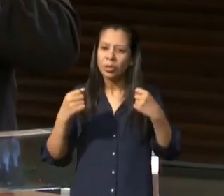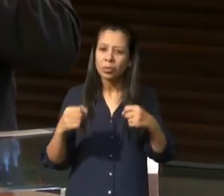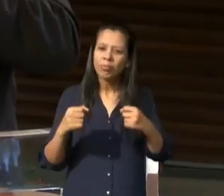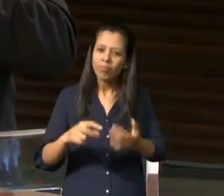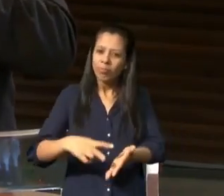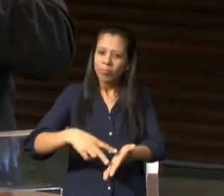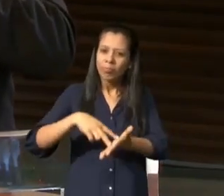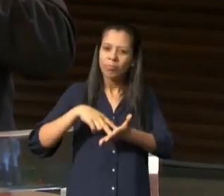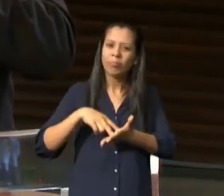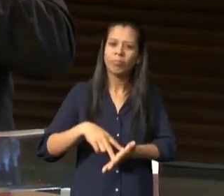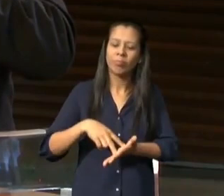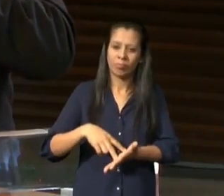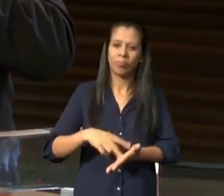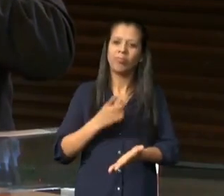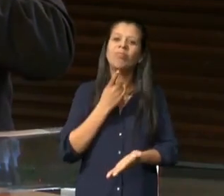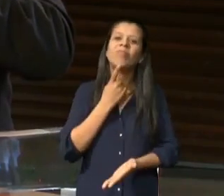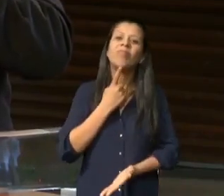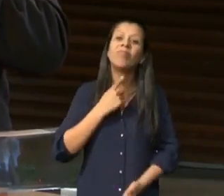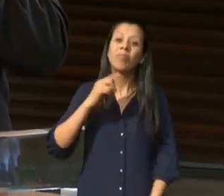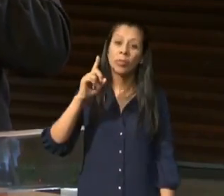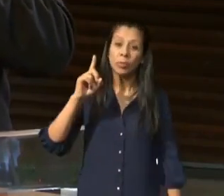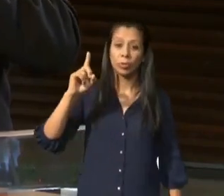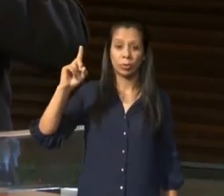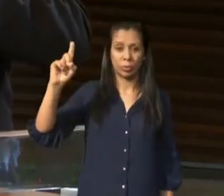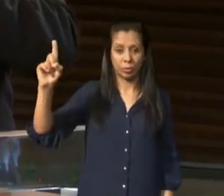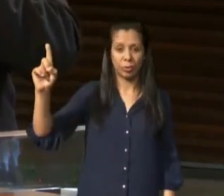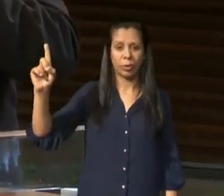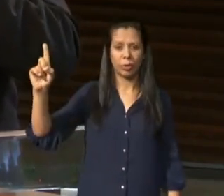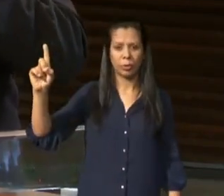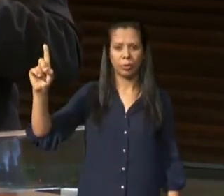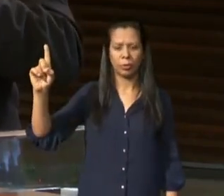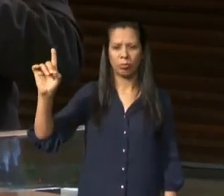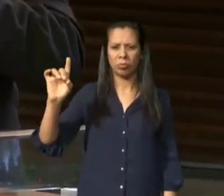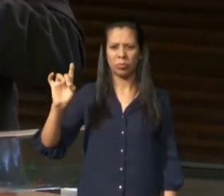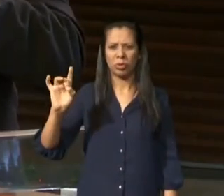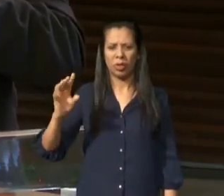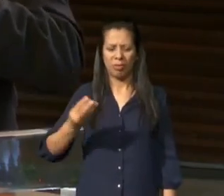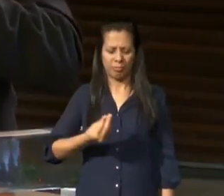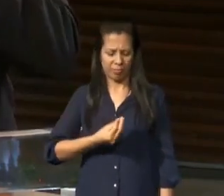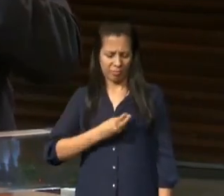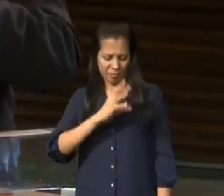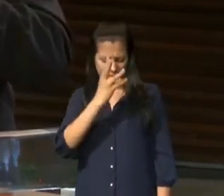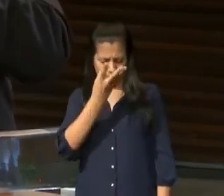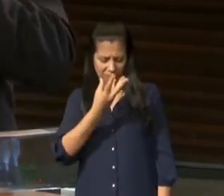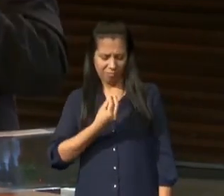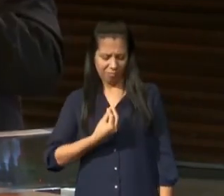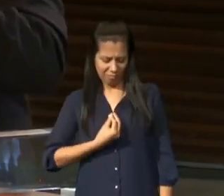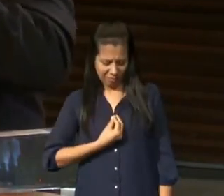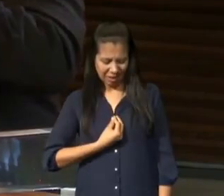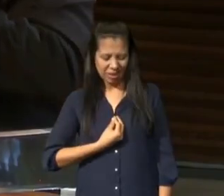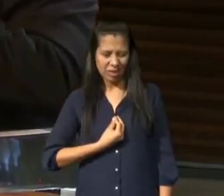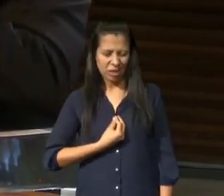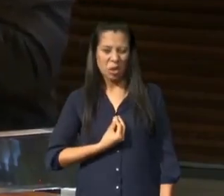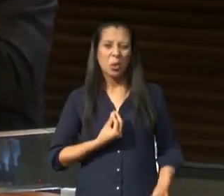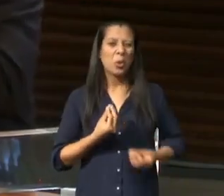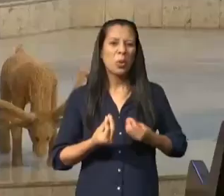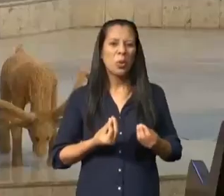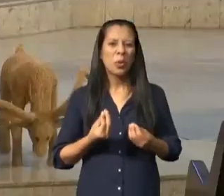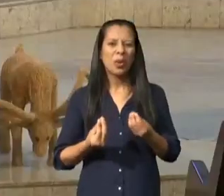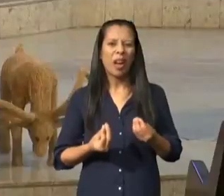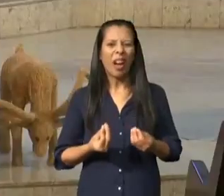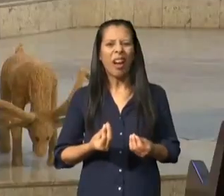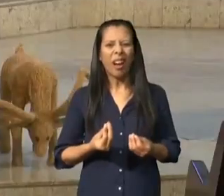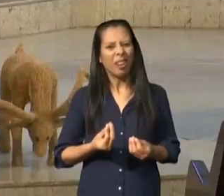não é porque eu olho para a minha vida como cristão que eu tenho conceitos cristãos daquilo que eu